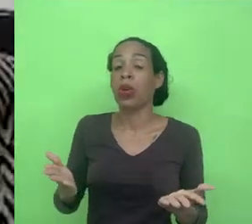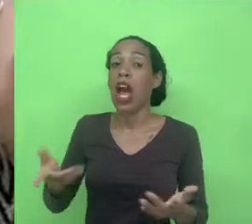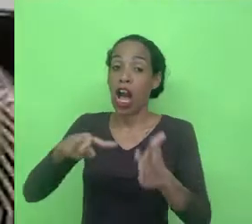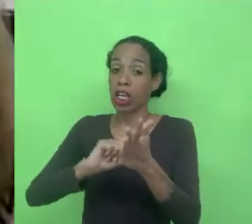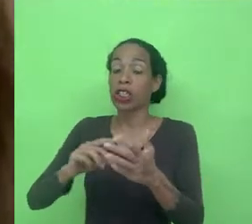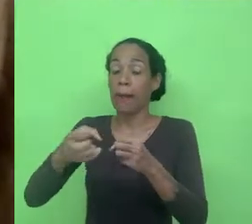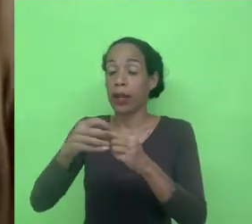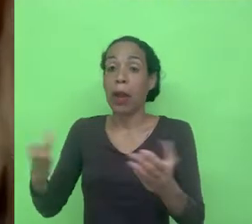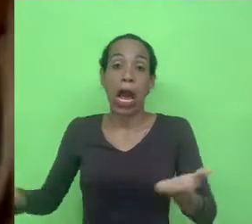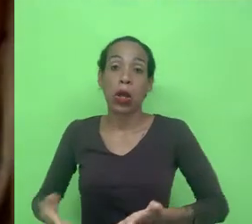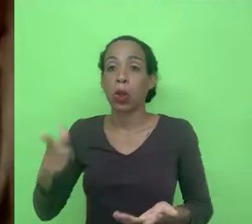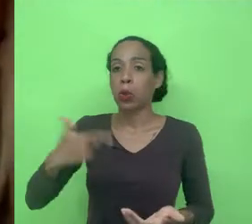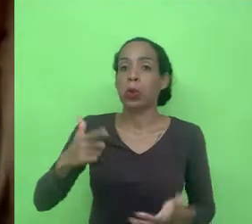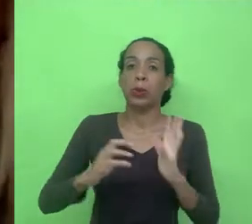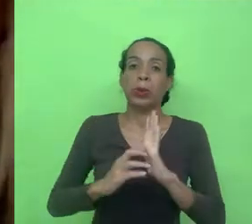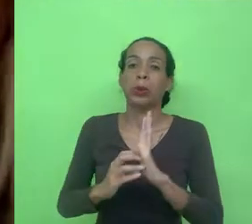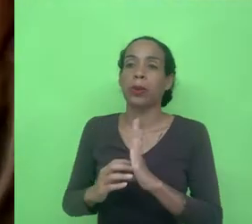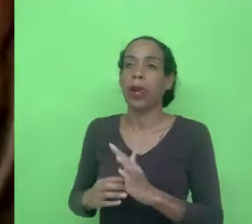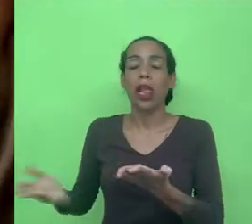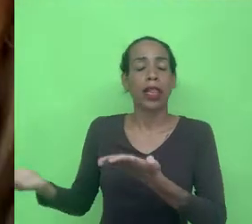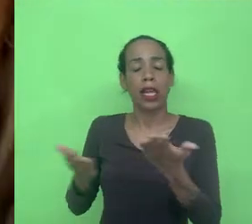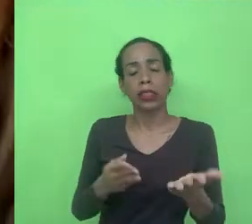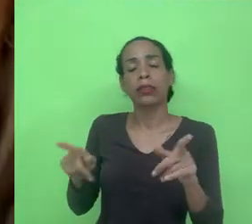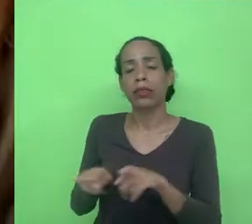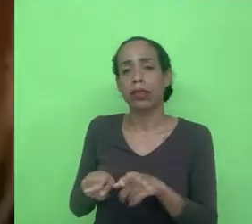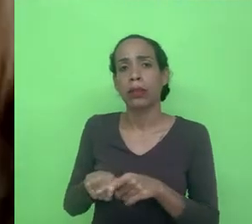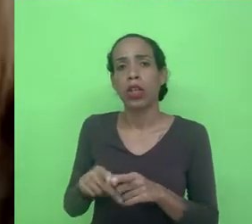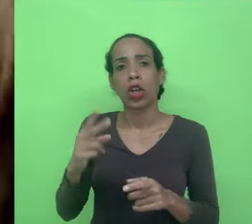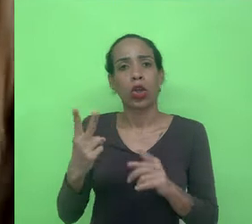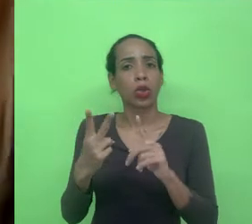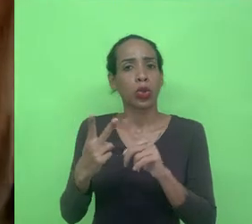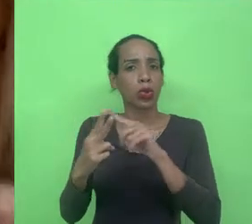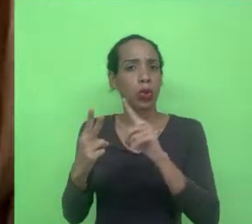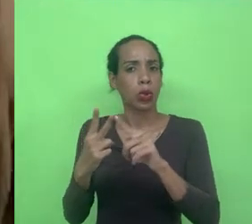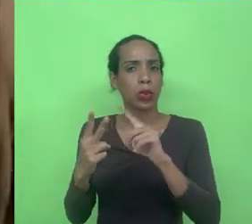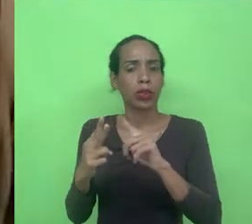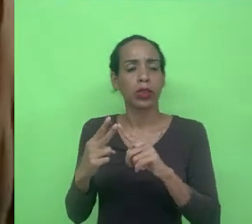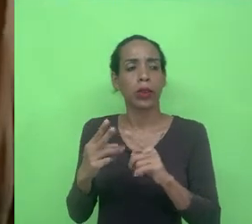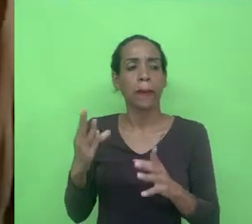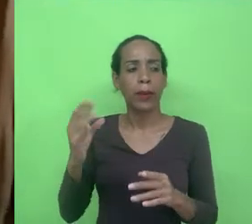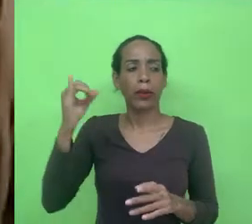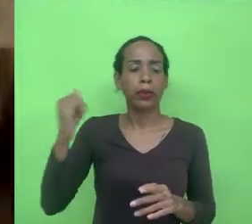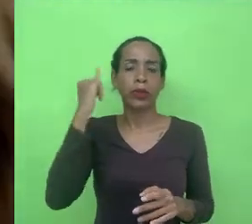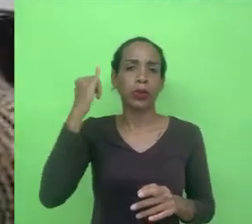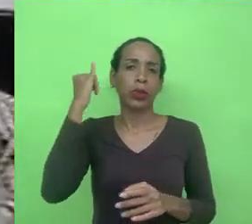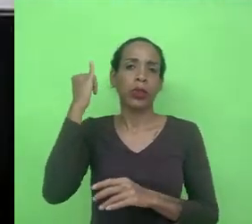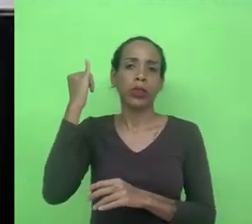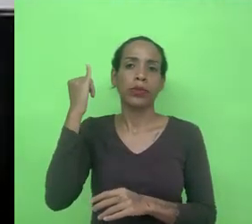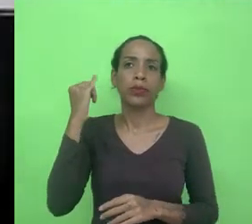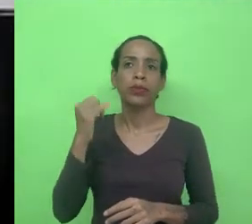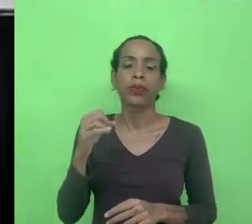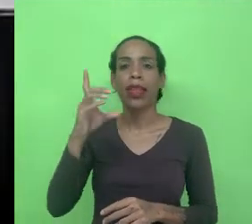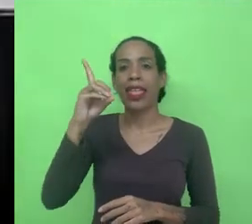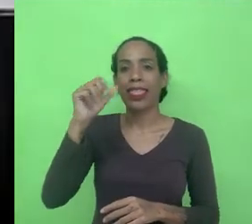e trazendo essa questão da datificação eu trago dois conceitos que eu acho super relevantes para esse enquadramento que é o dataísmo